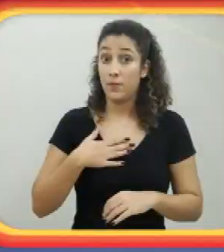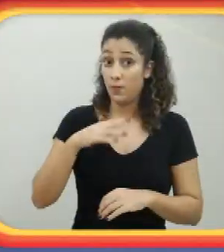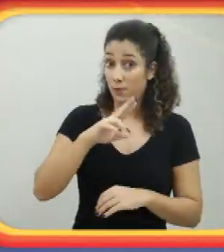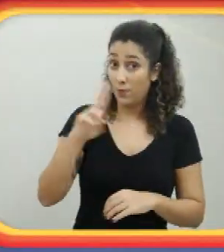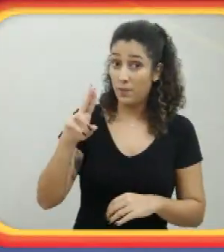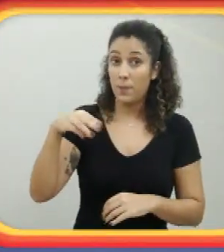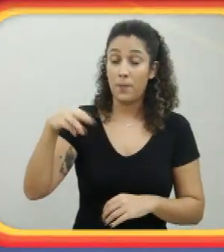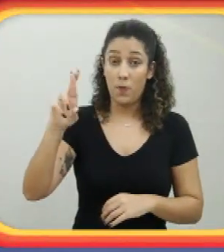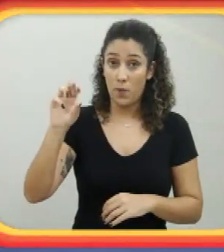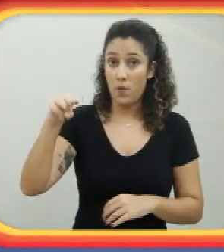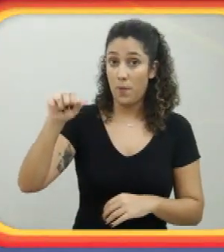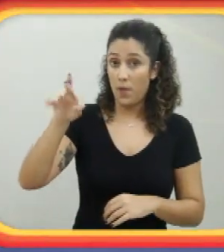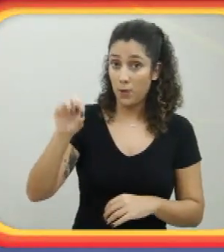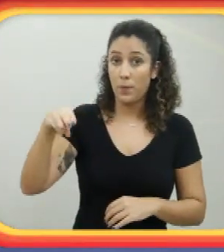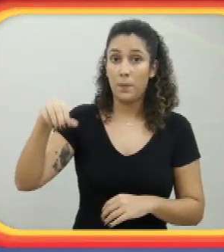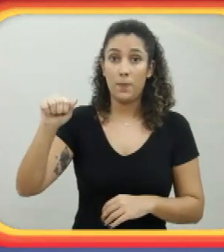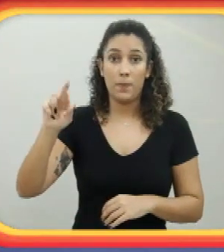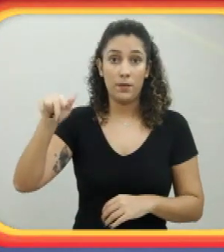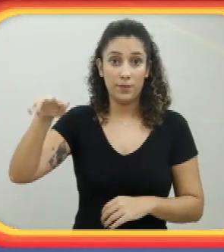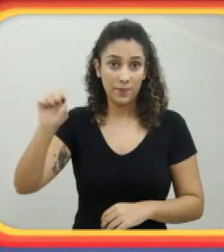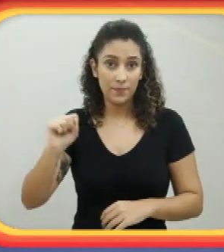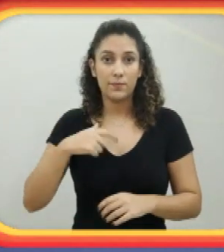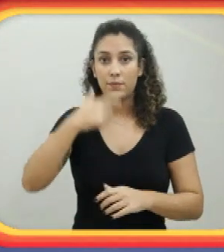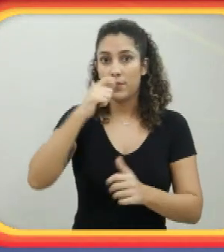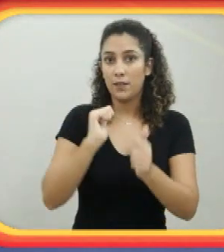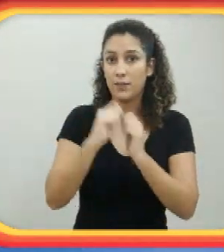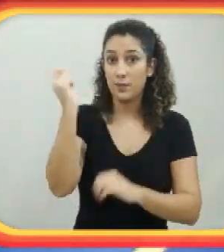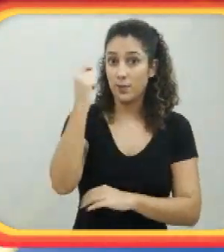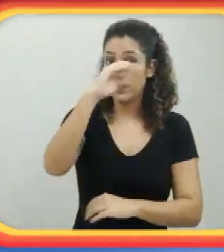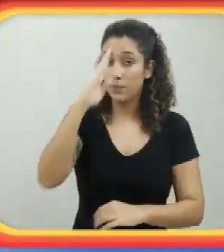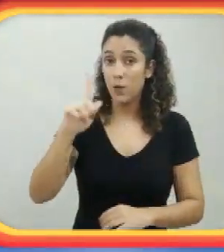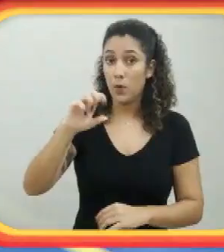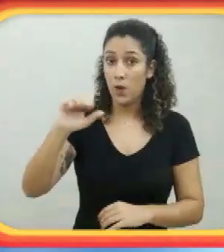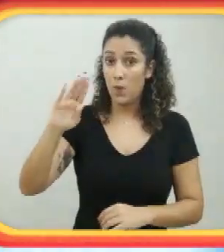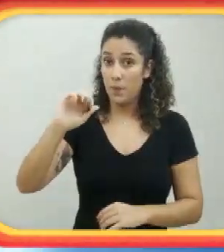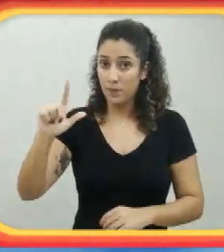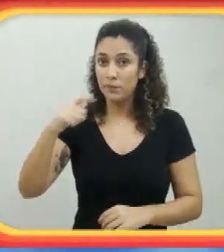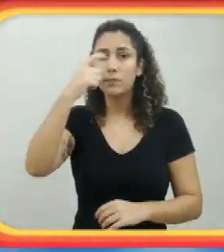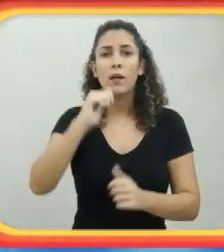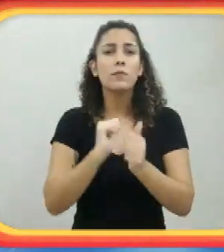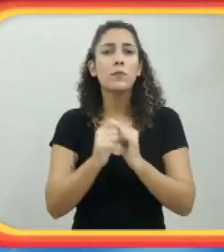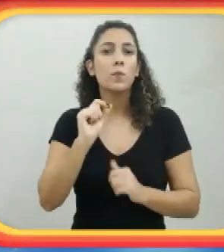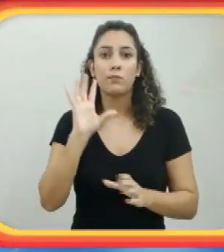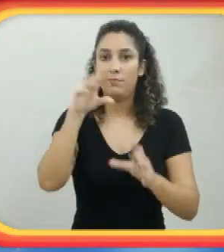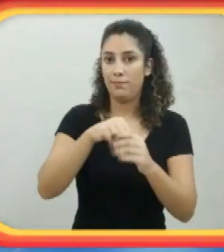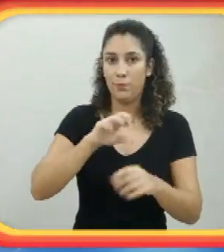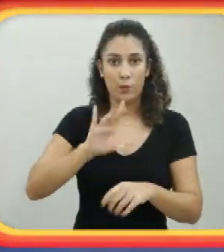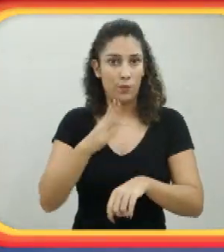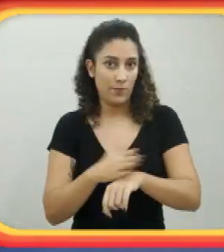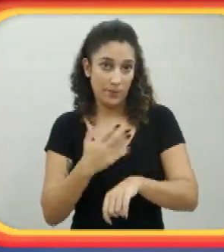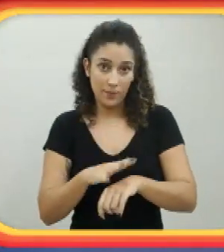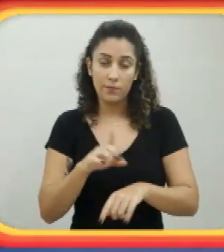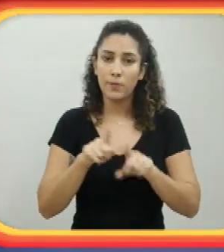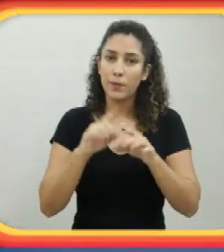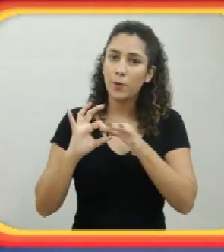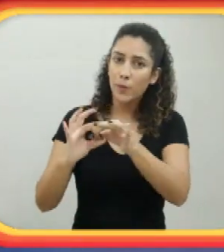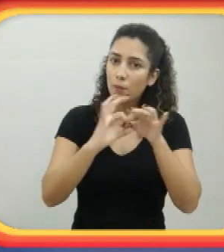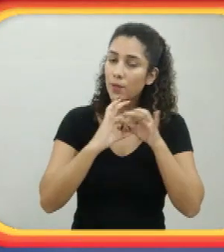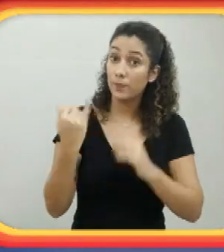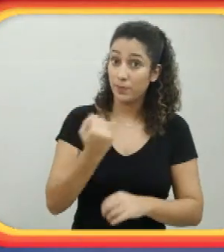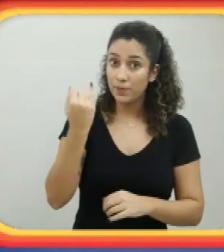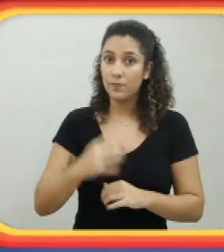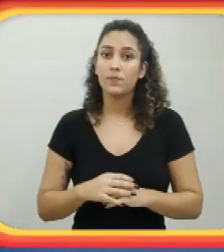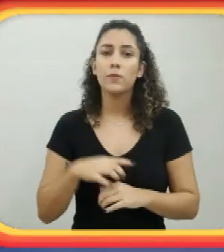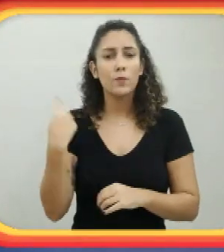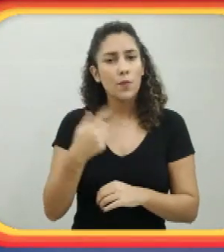Oi, meu nome é Romário Marques, atleta da seleção brasileira de golbol. Um atleta não faz parte só do treinamento, sim, a união é